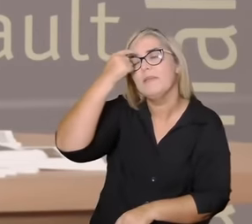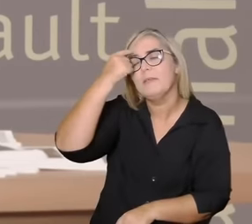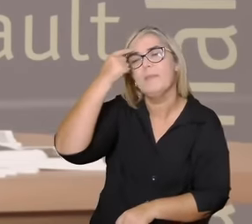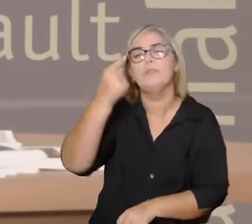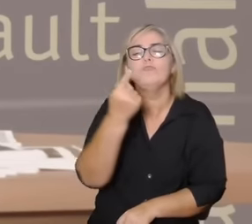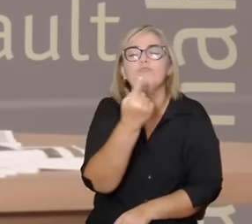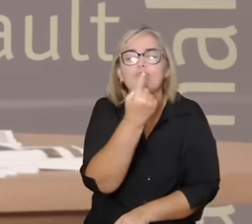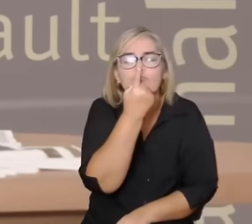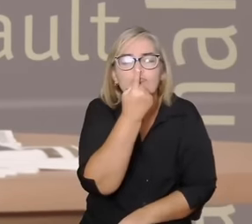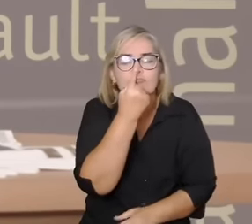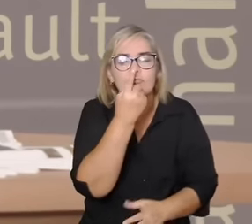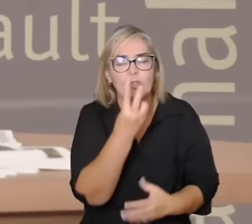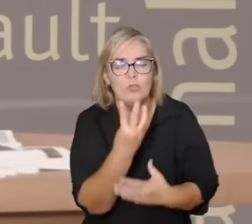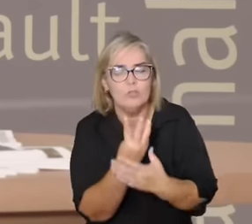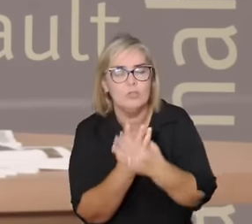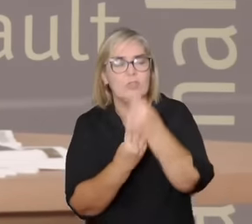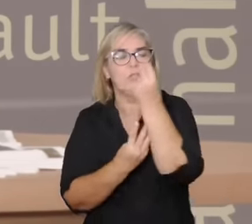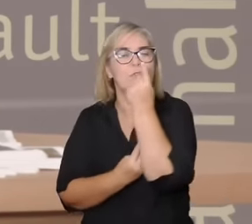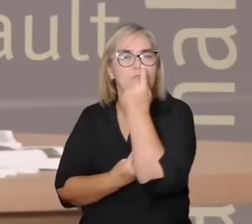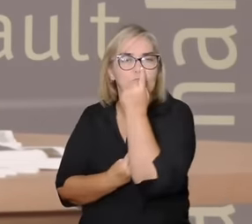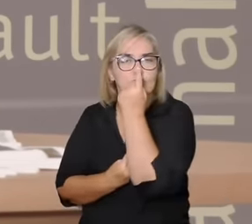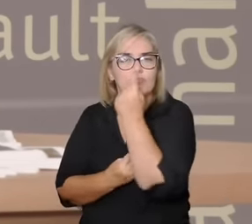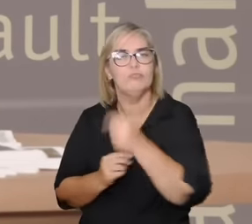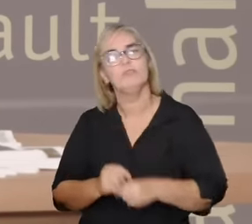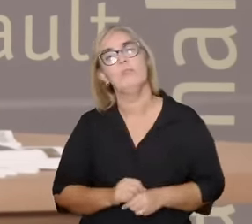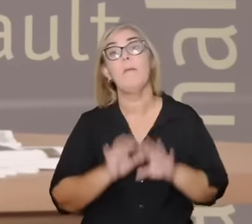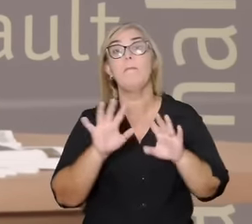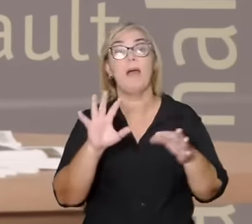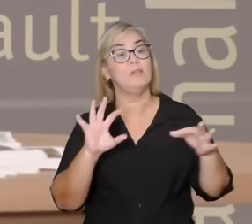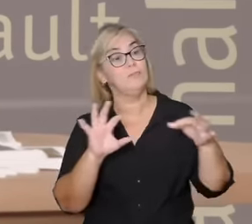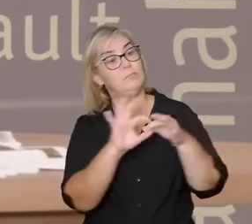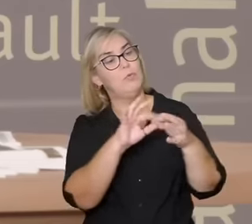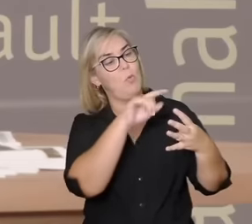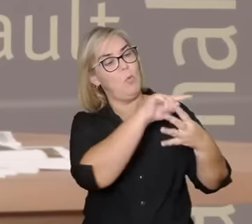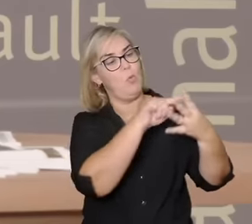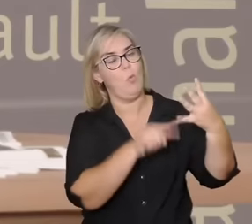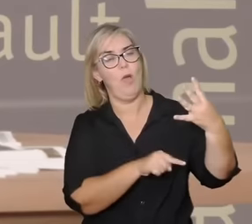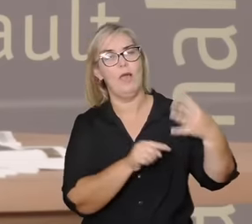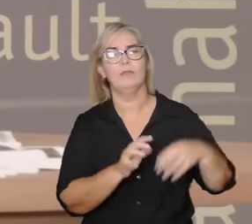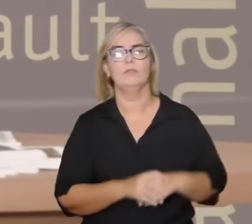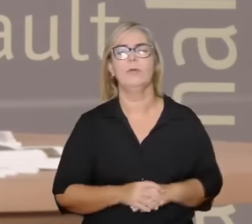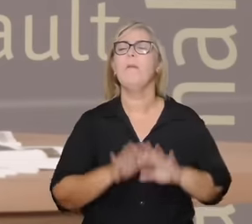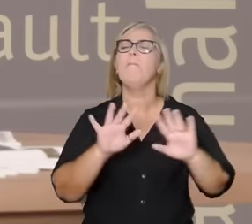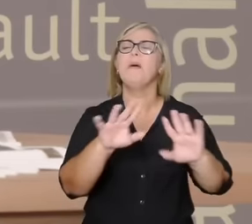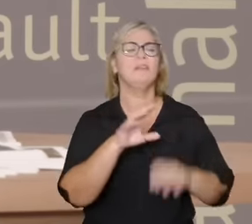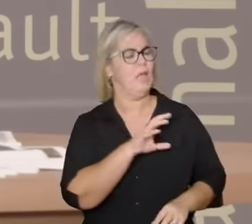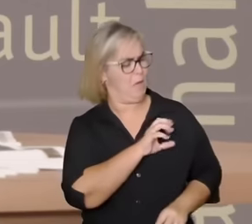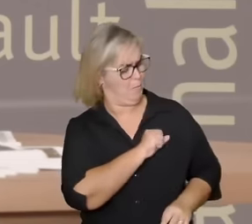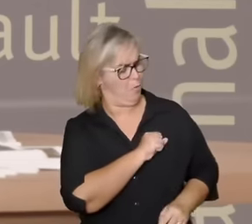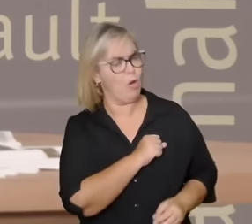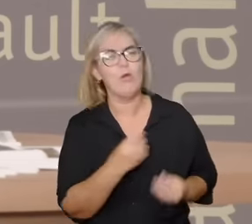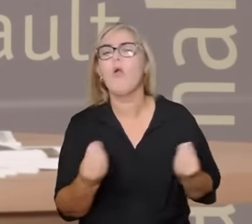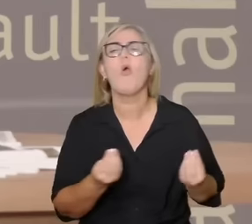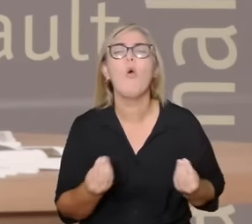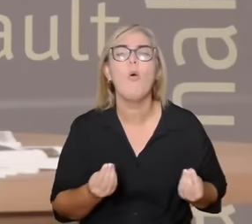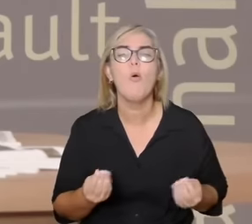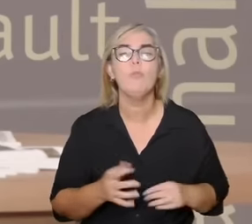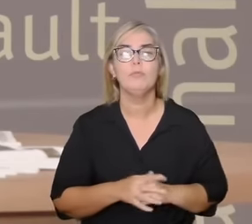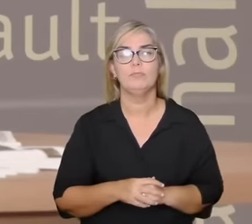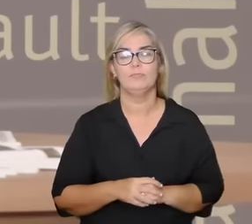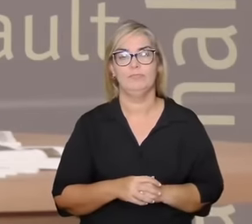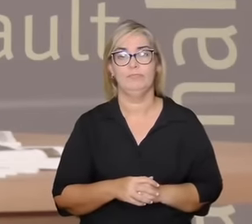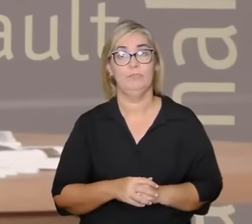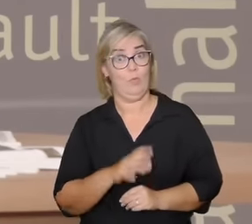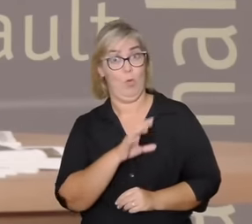e eles se comportam como os quatro elementos onde o amor entra em cena o amor entra em cena